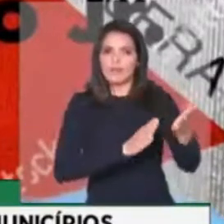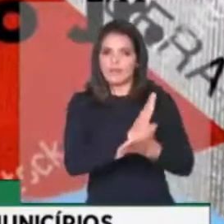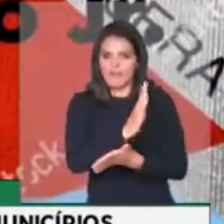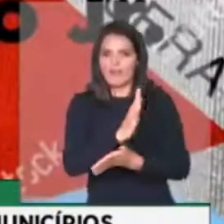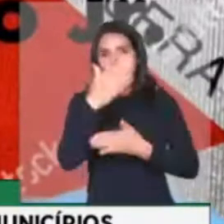obrigado pelo tempo.